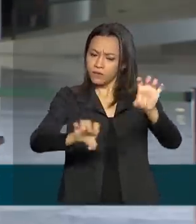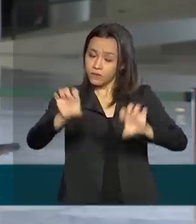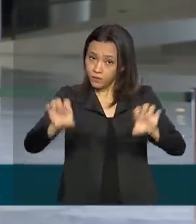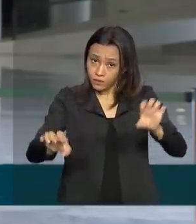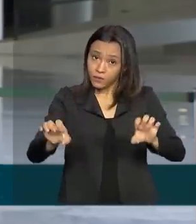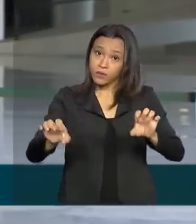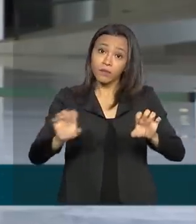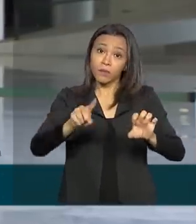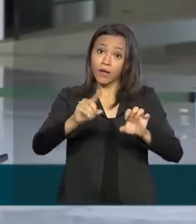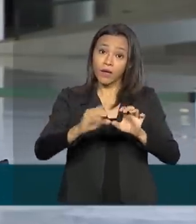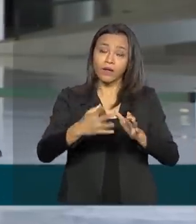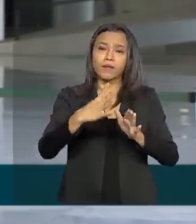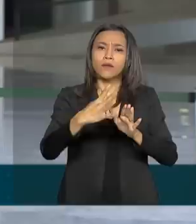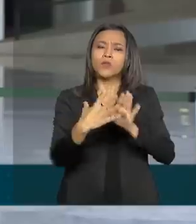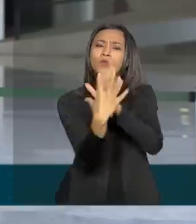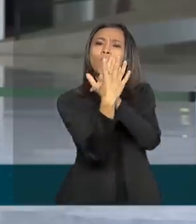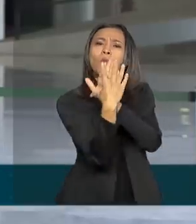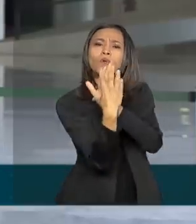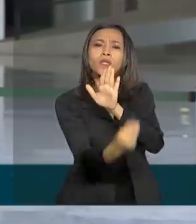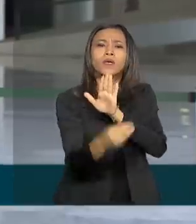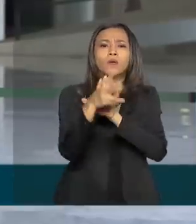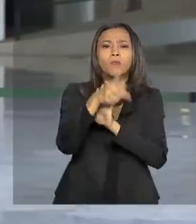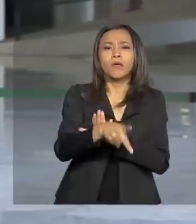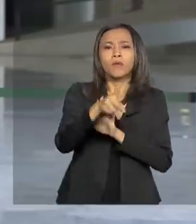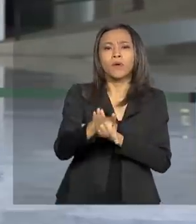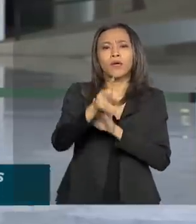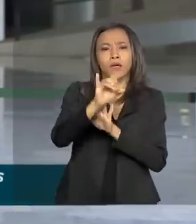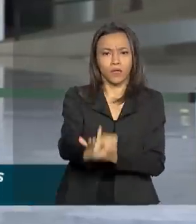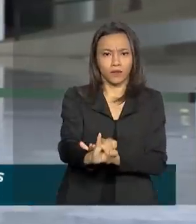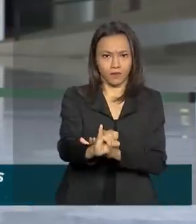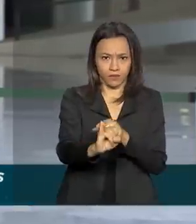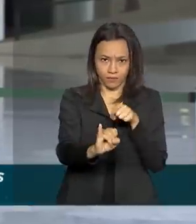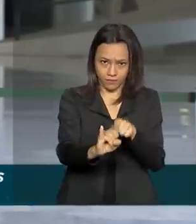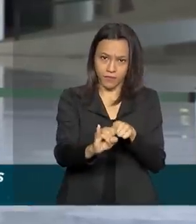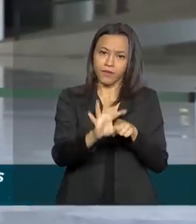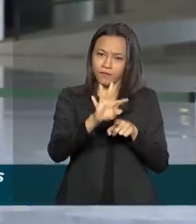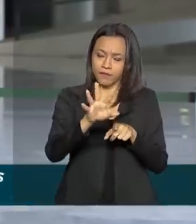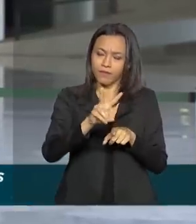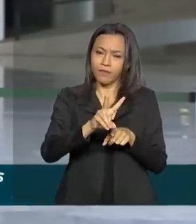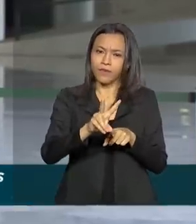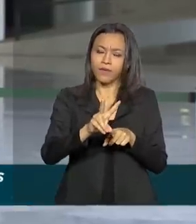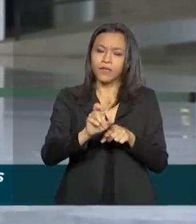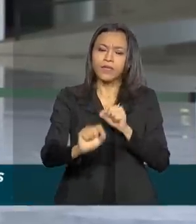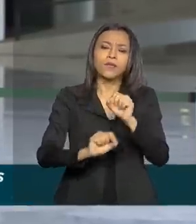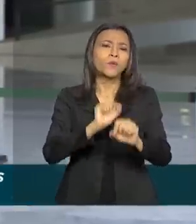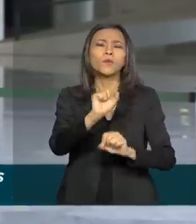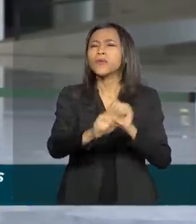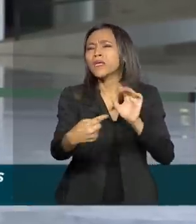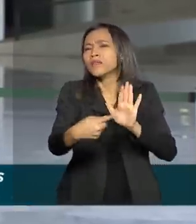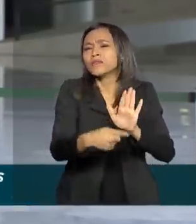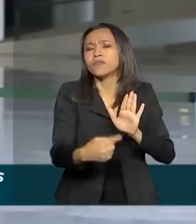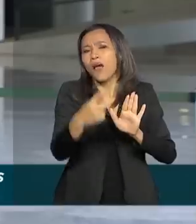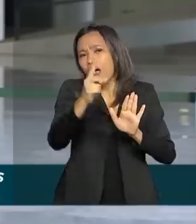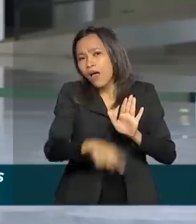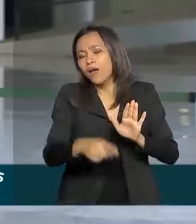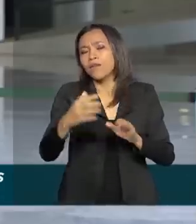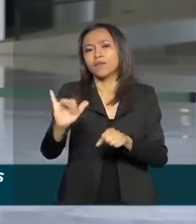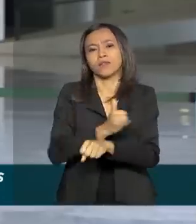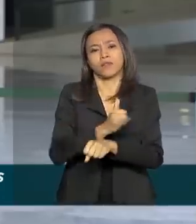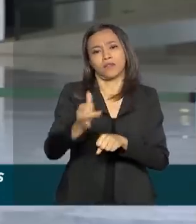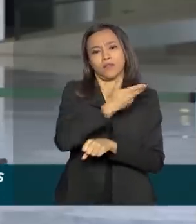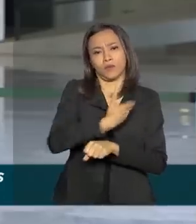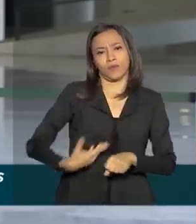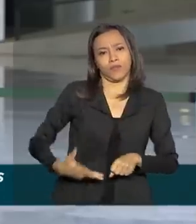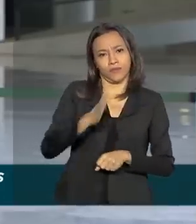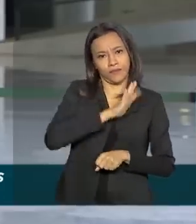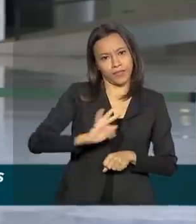PPIs, em projetos do Programa de Parceria e Investimentos, que é uma forma do governo federal vir